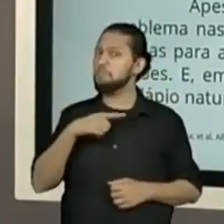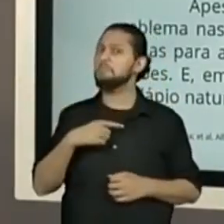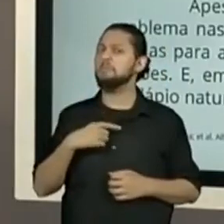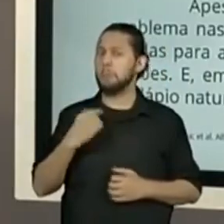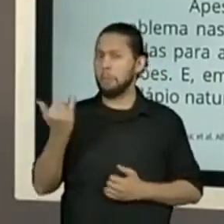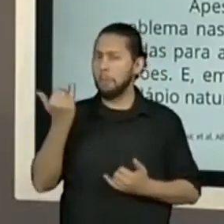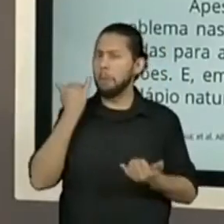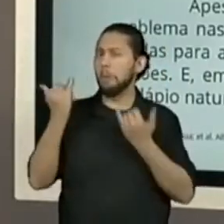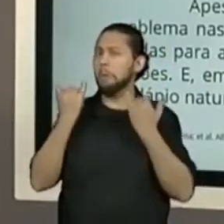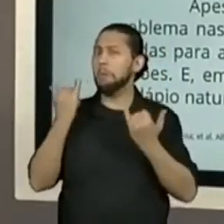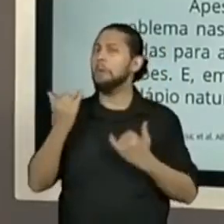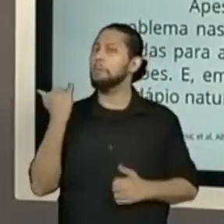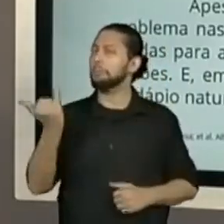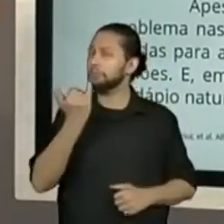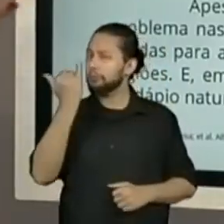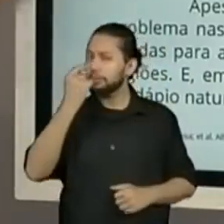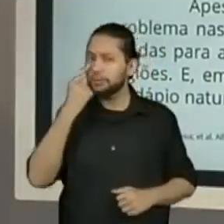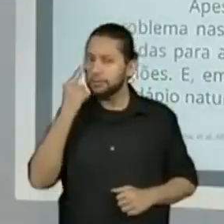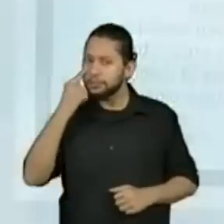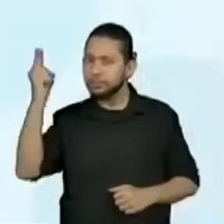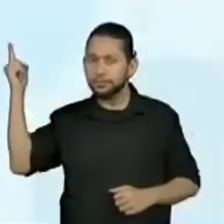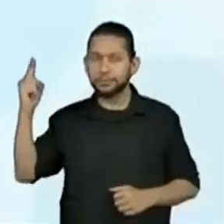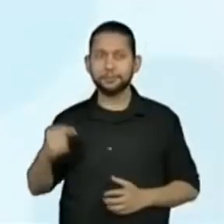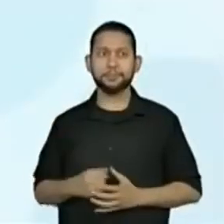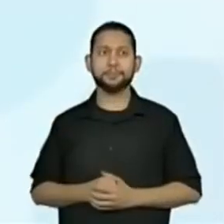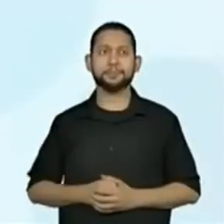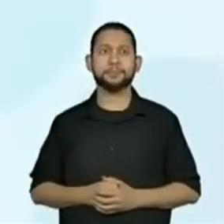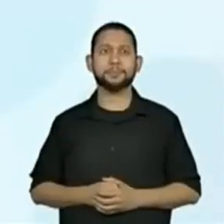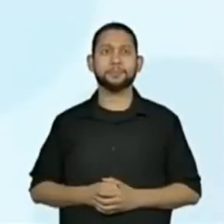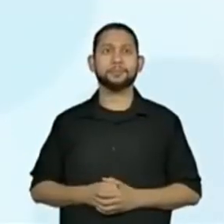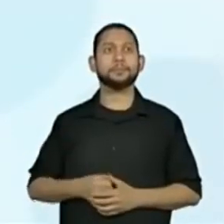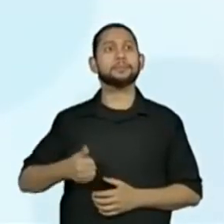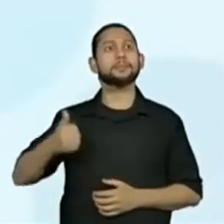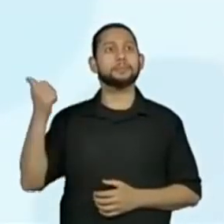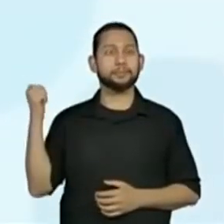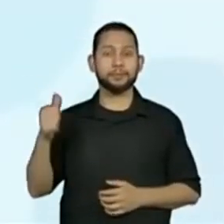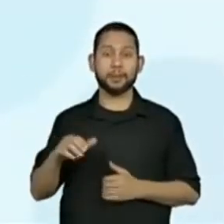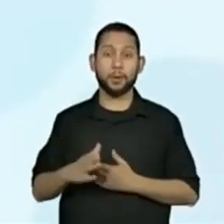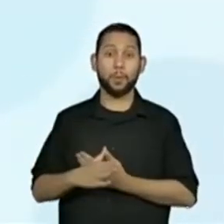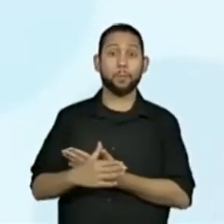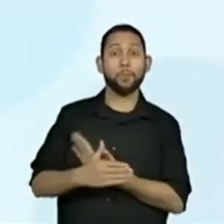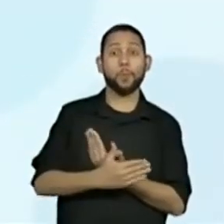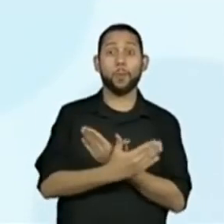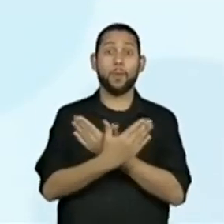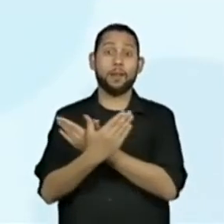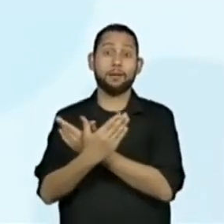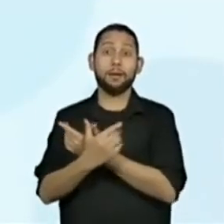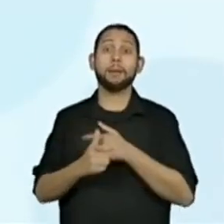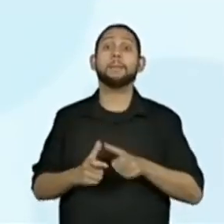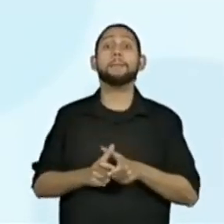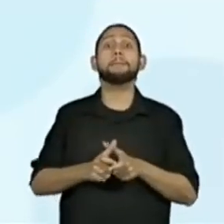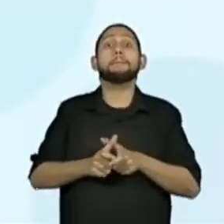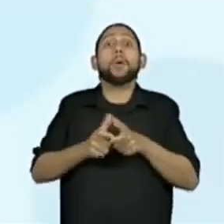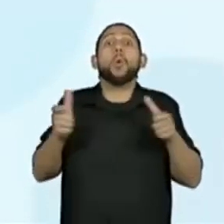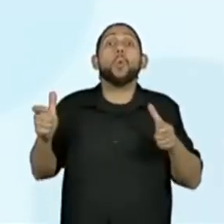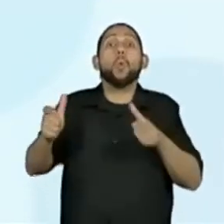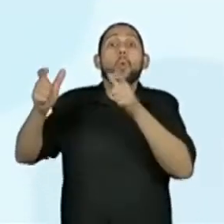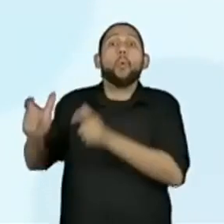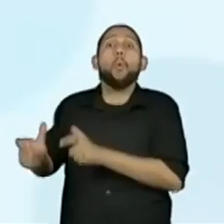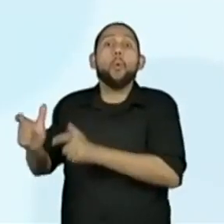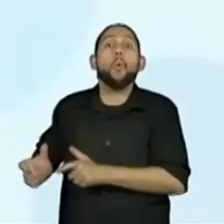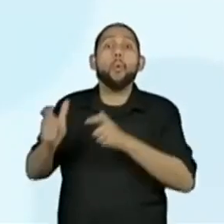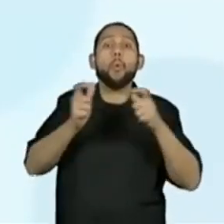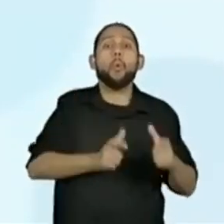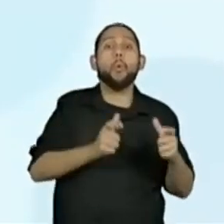importantes, olha só. Então, já traz aonde as borboletas geralmente vivem. Então,